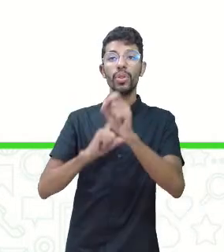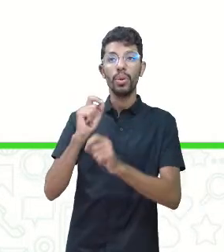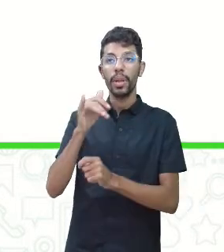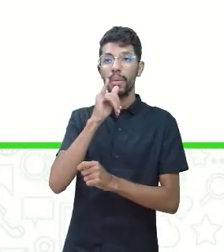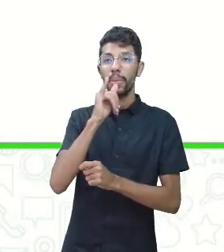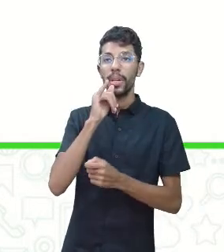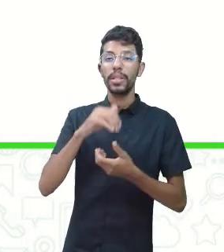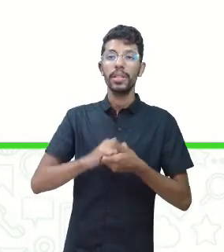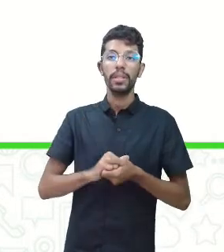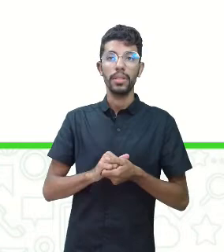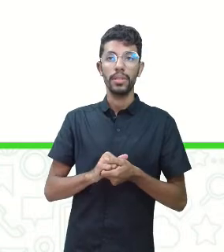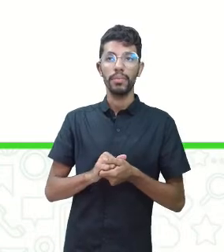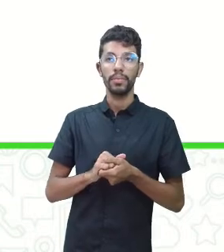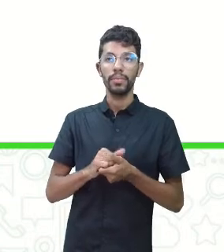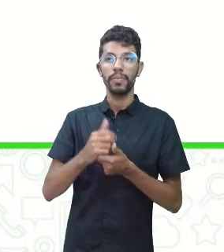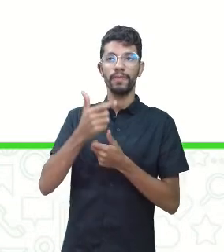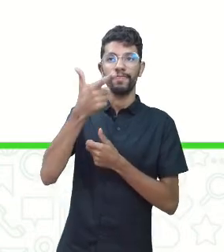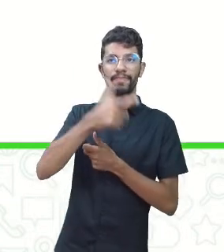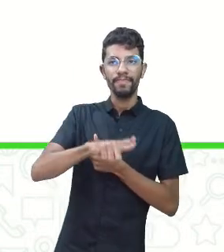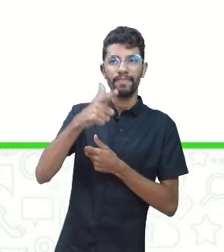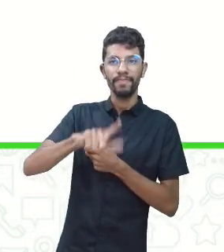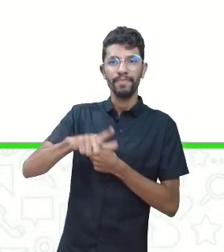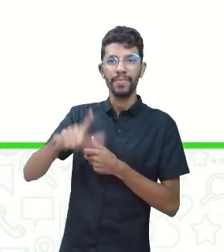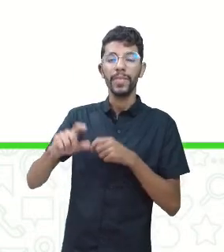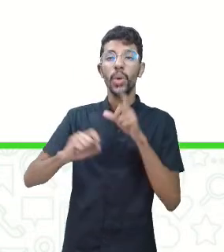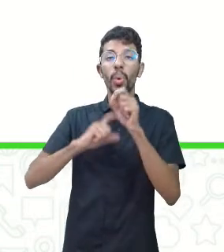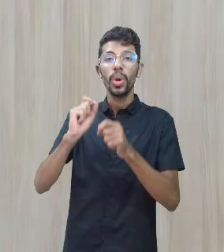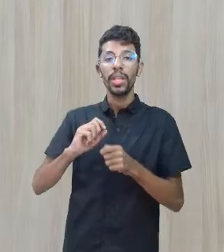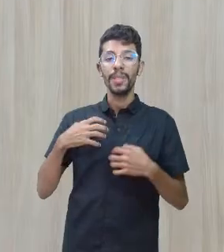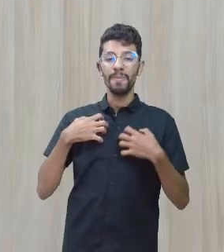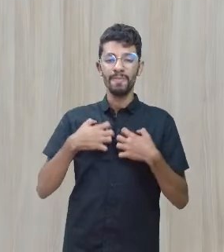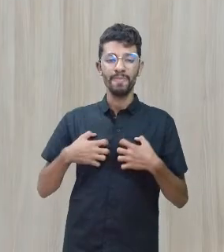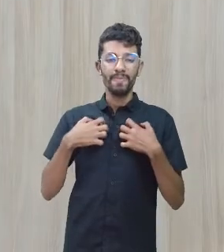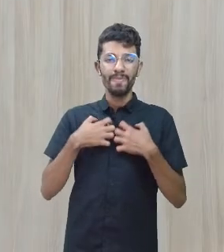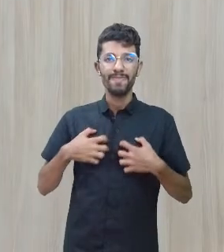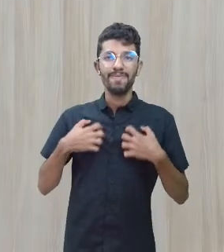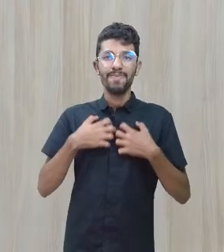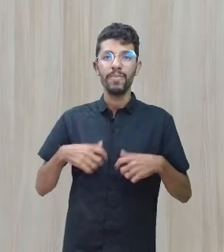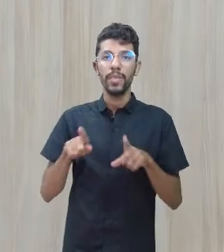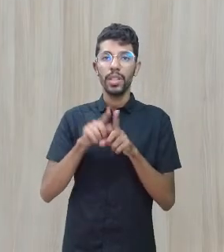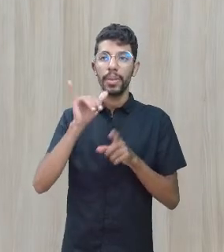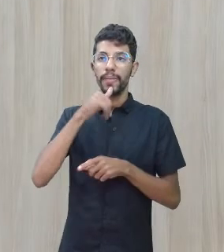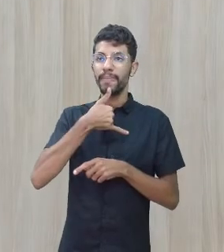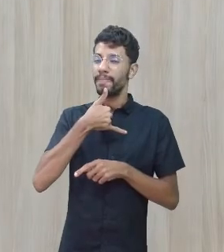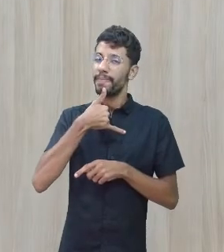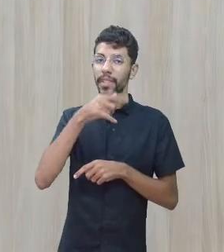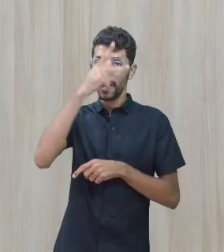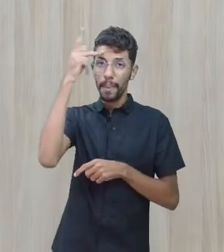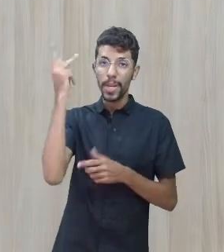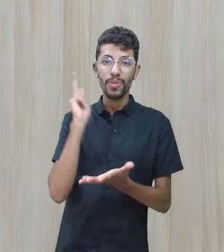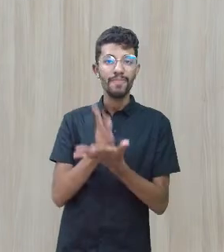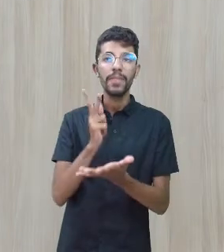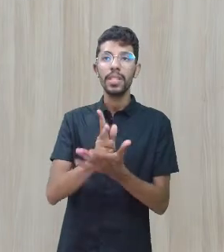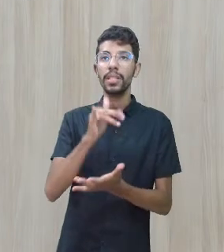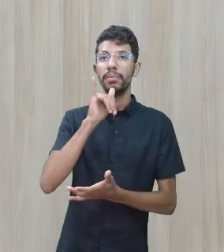repetir na irritação e tristeza. É uma pessoa que tem uma tristeza contínua.